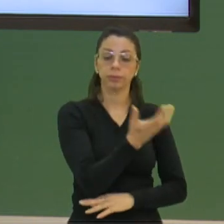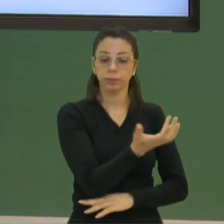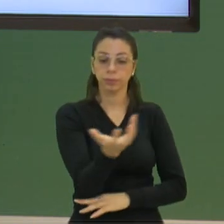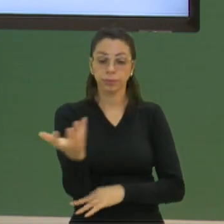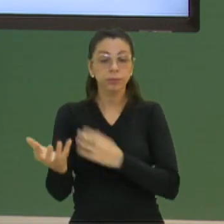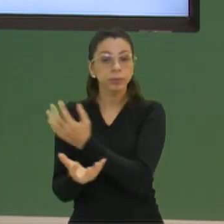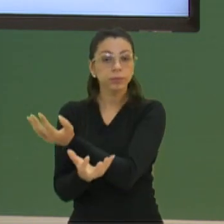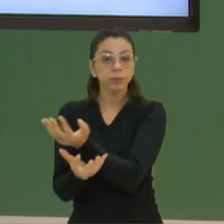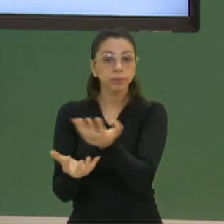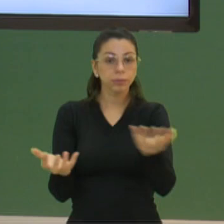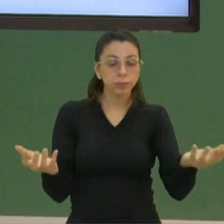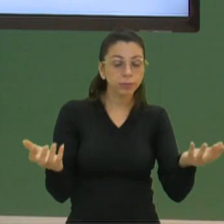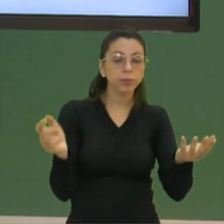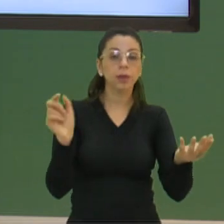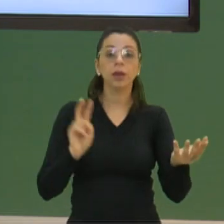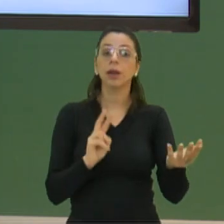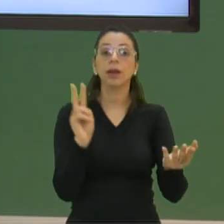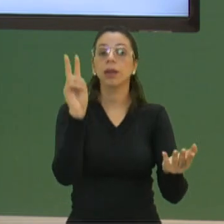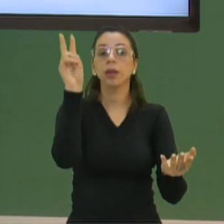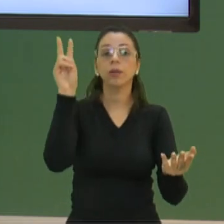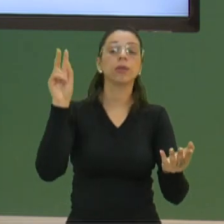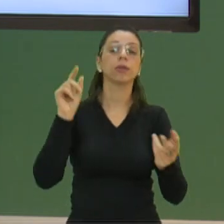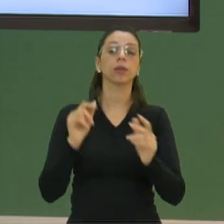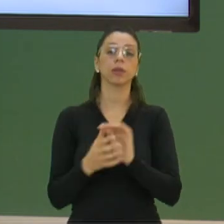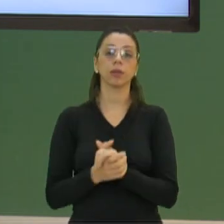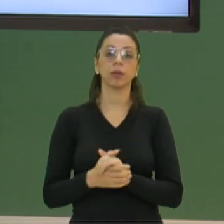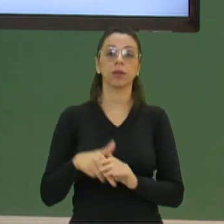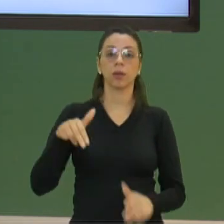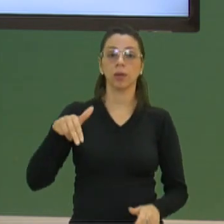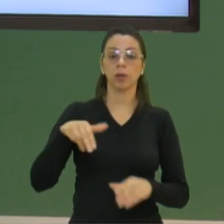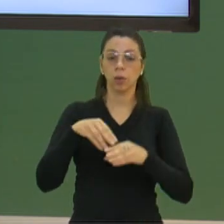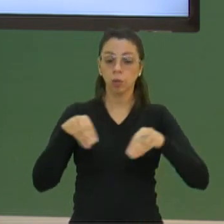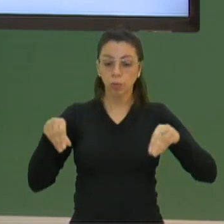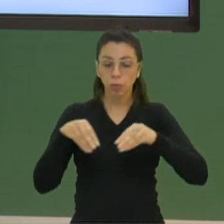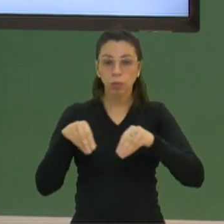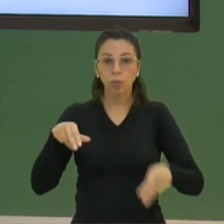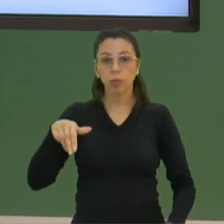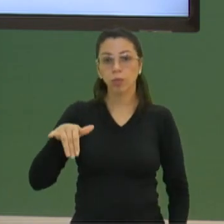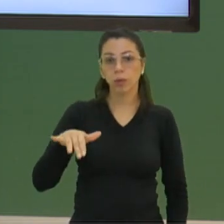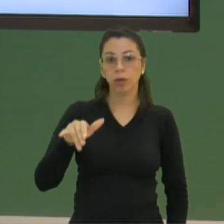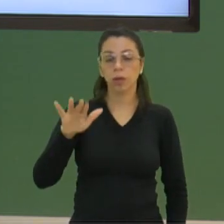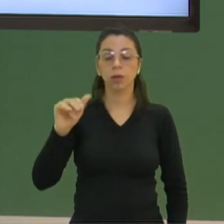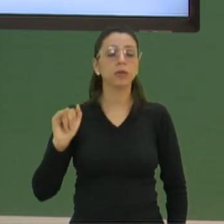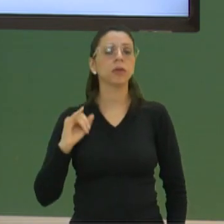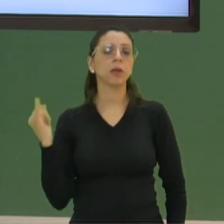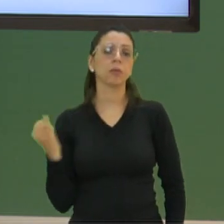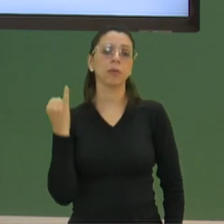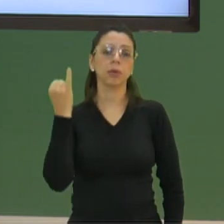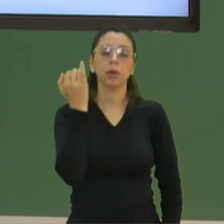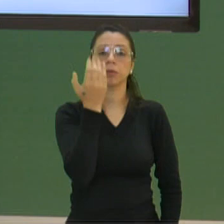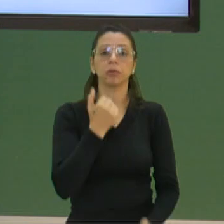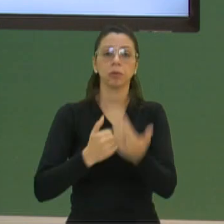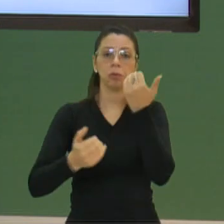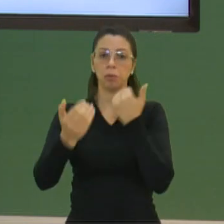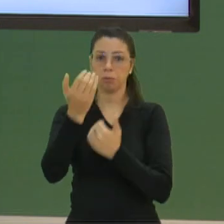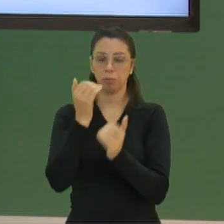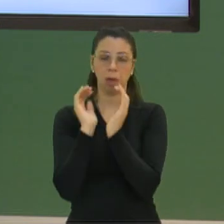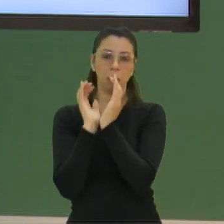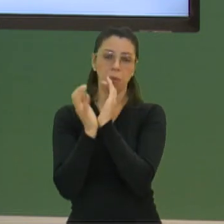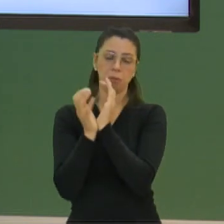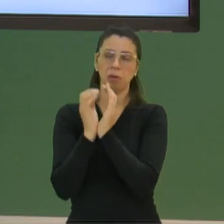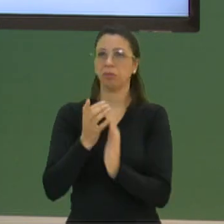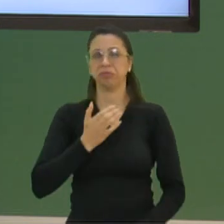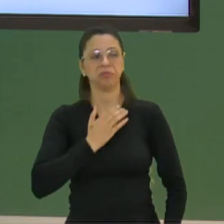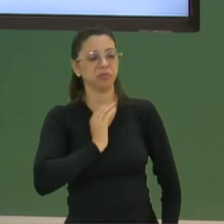precisamos e nos ajudam a nos manter saudáveis. Por isso que é importante você comer um vegetal. Ah, mas eu não gosto, professora.